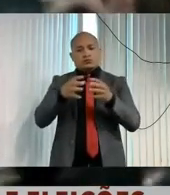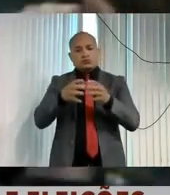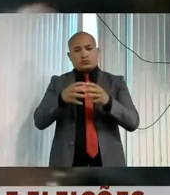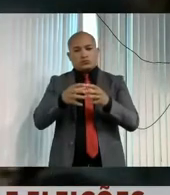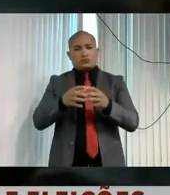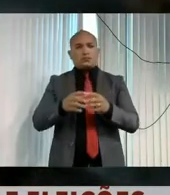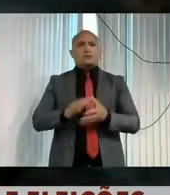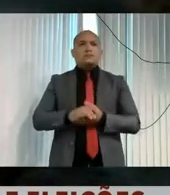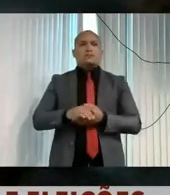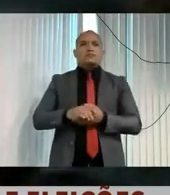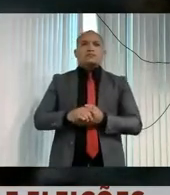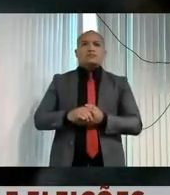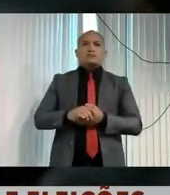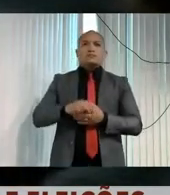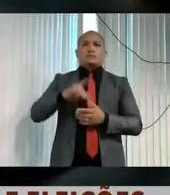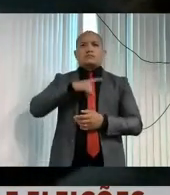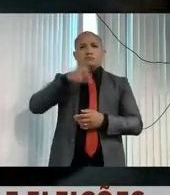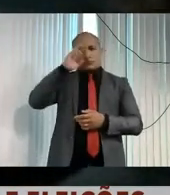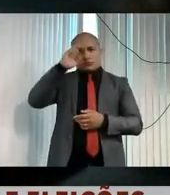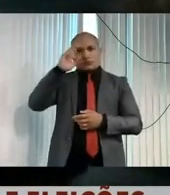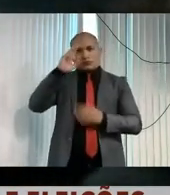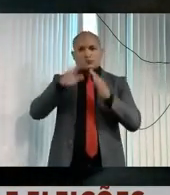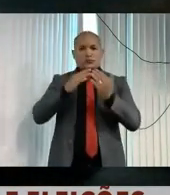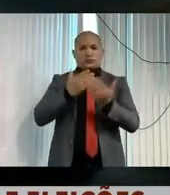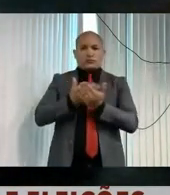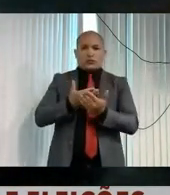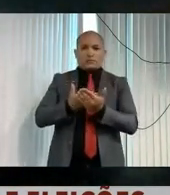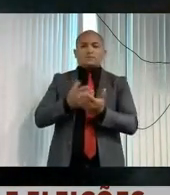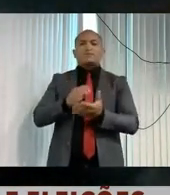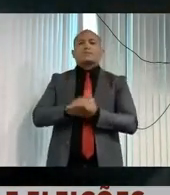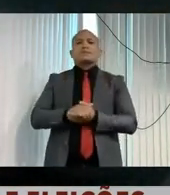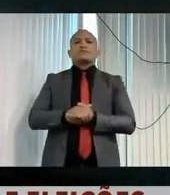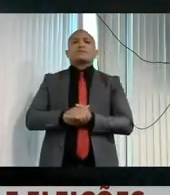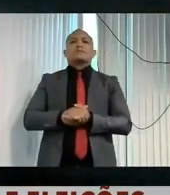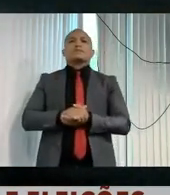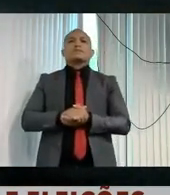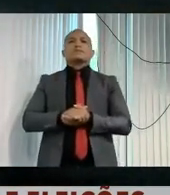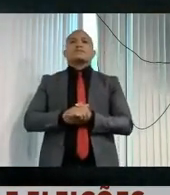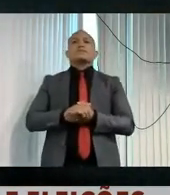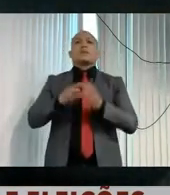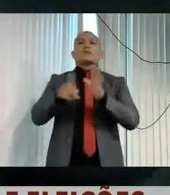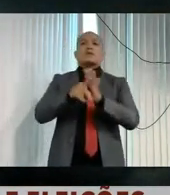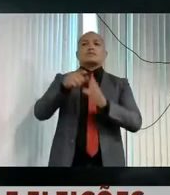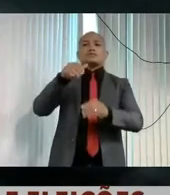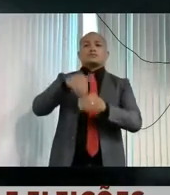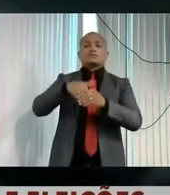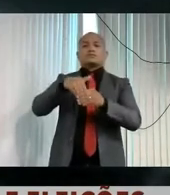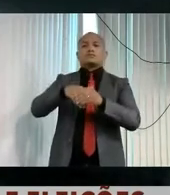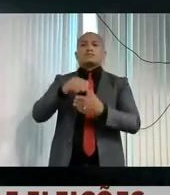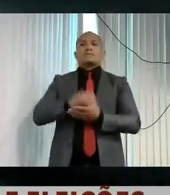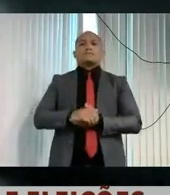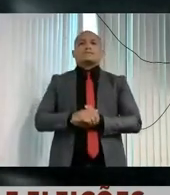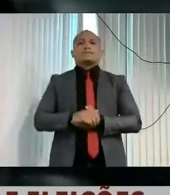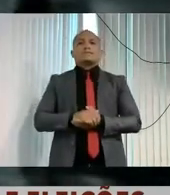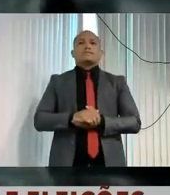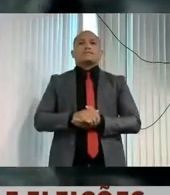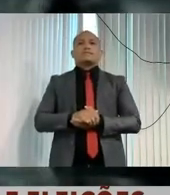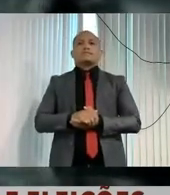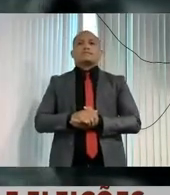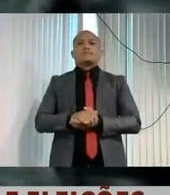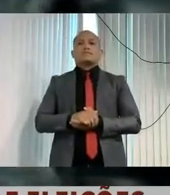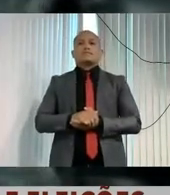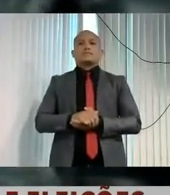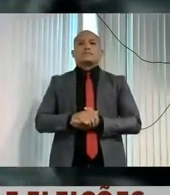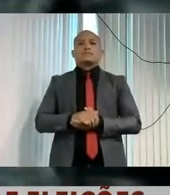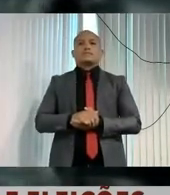casos de covid-19 ou ainda reincidência na realização de eventos sem os devidos cuidados, a